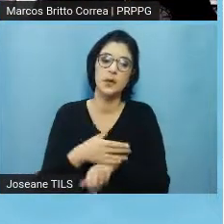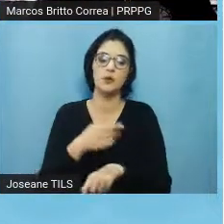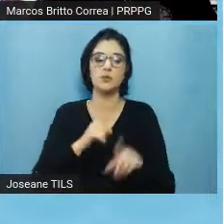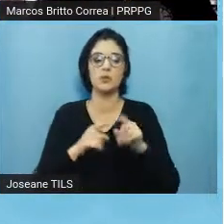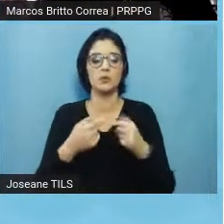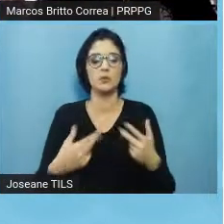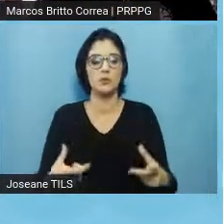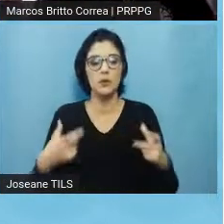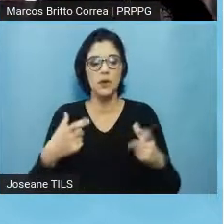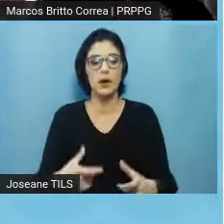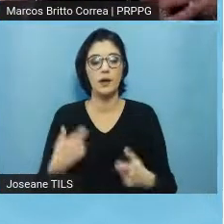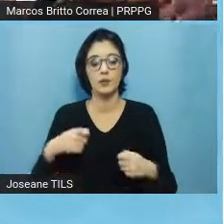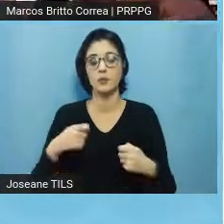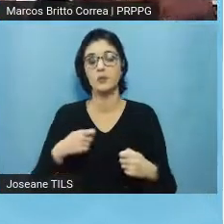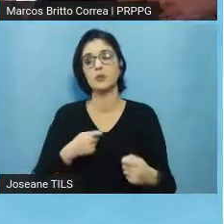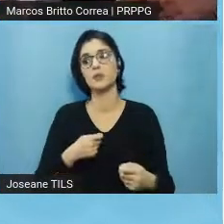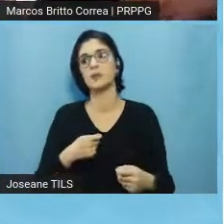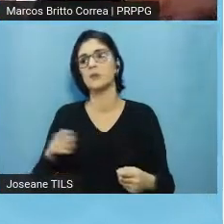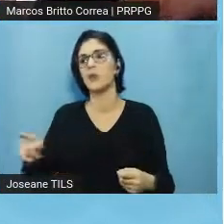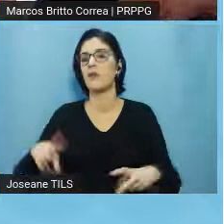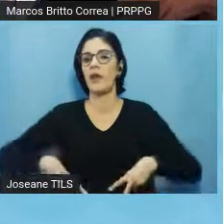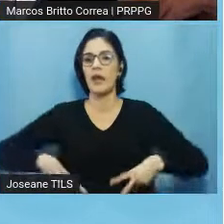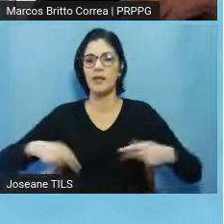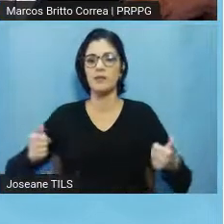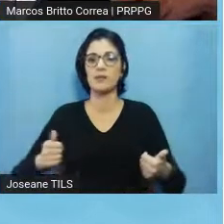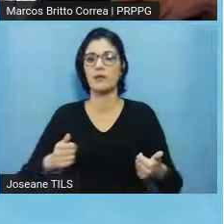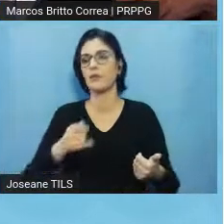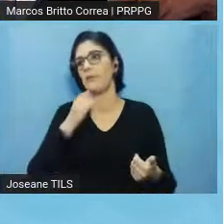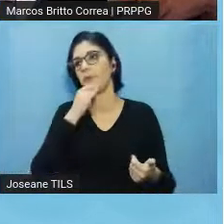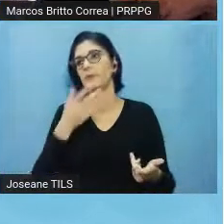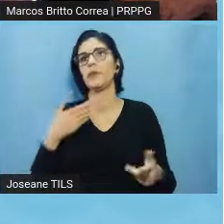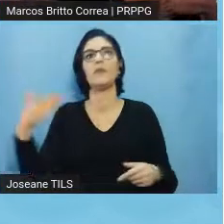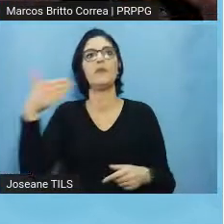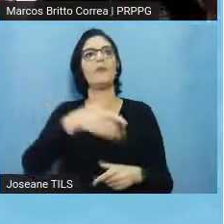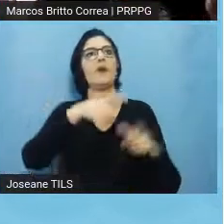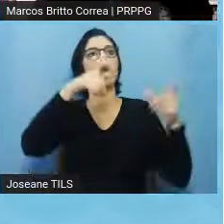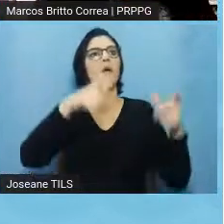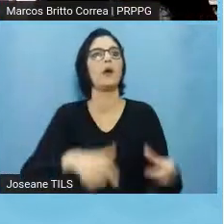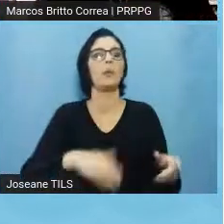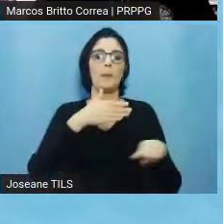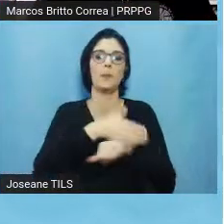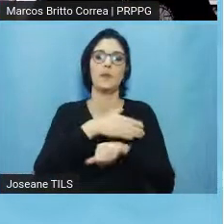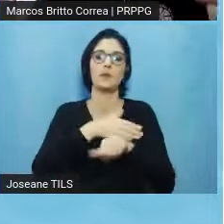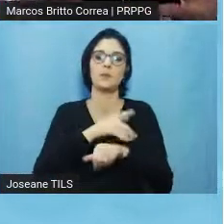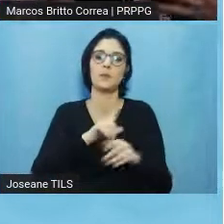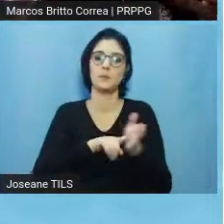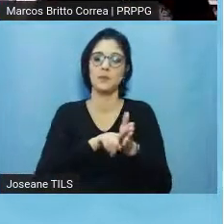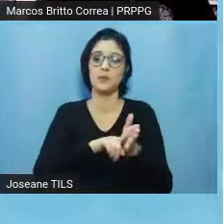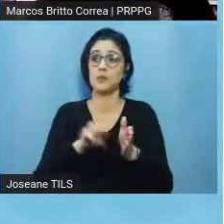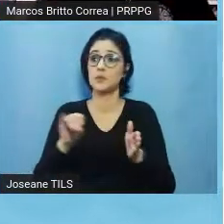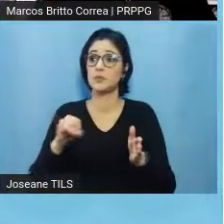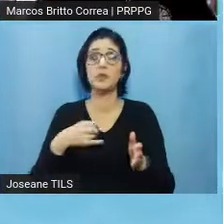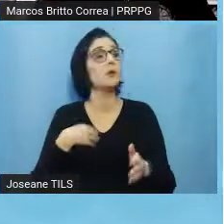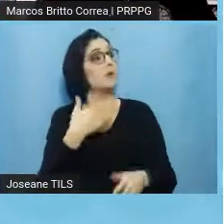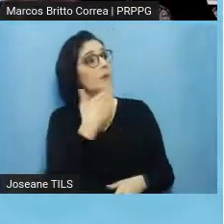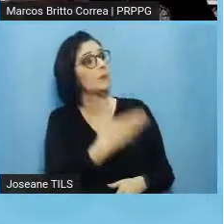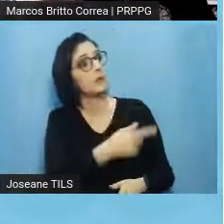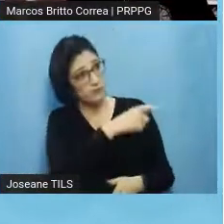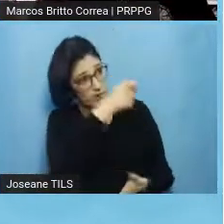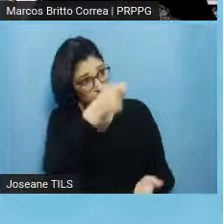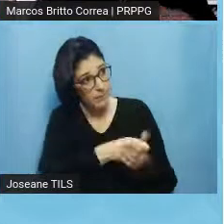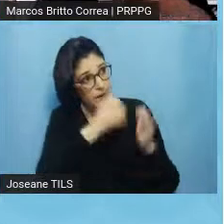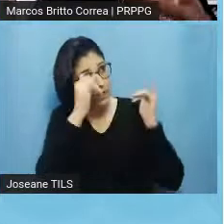se eu preciso que o participante, por exemplo, se desloque em algum local para participar da pesquisa, se ele solicitar ressarcimento, ele tem que ter o direito de